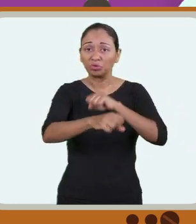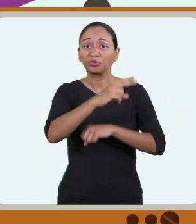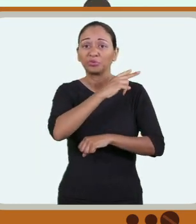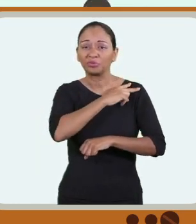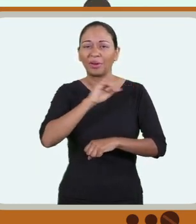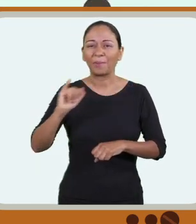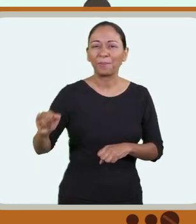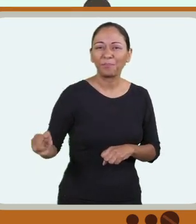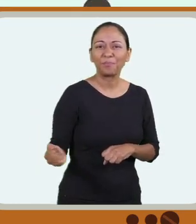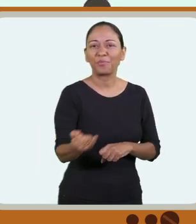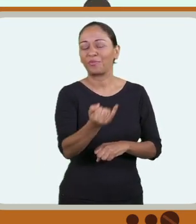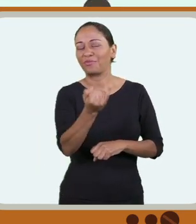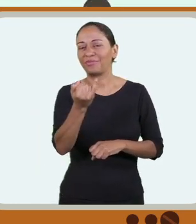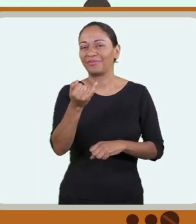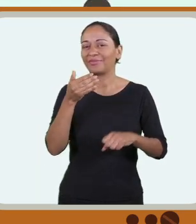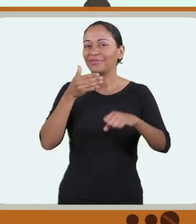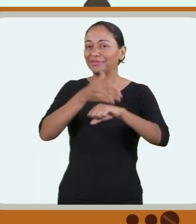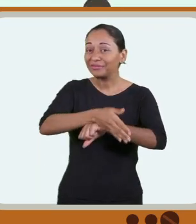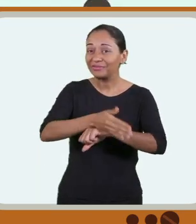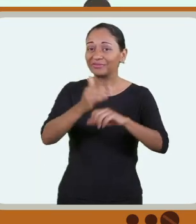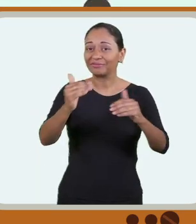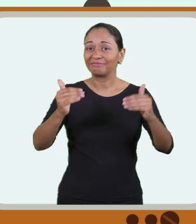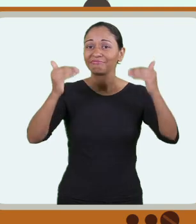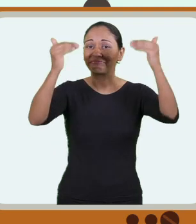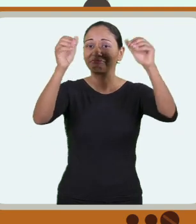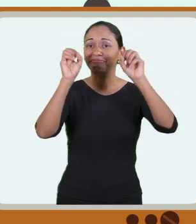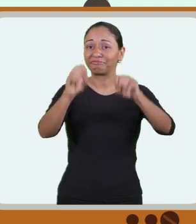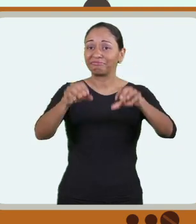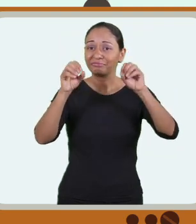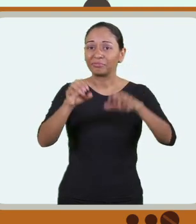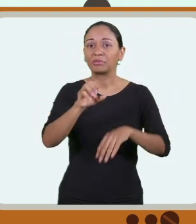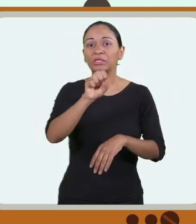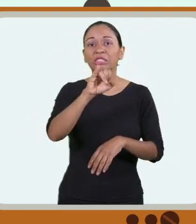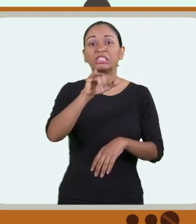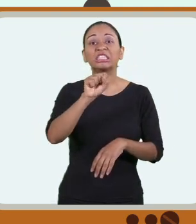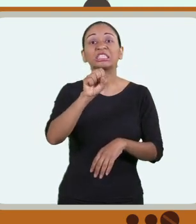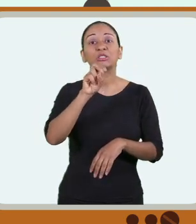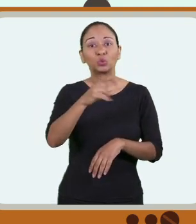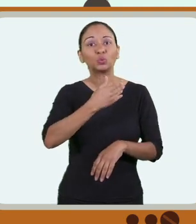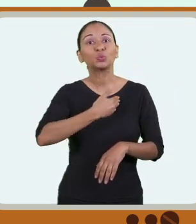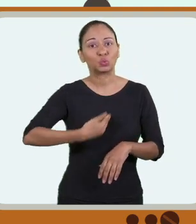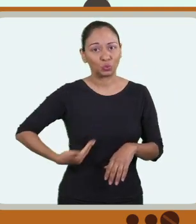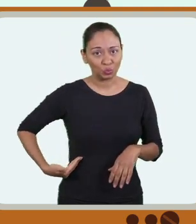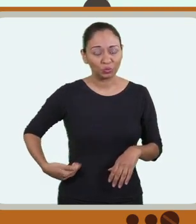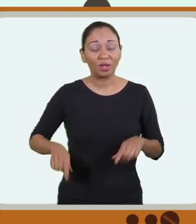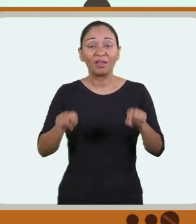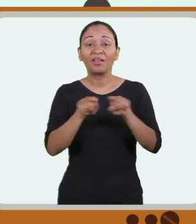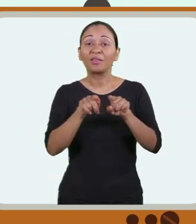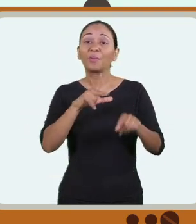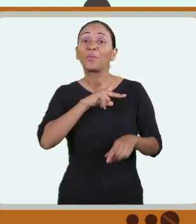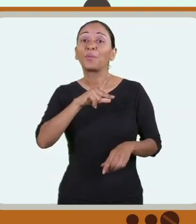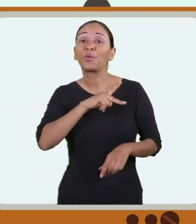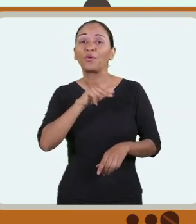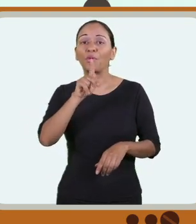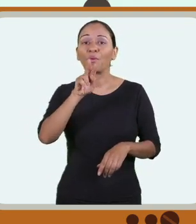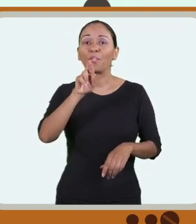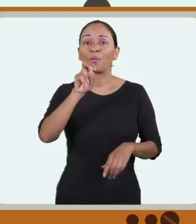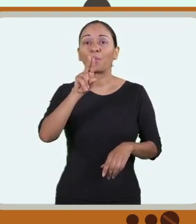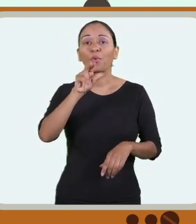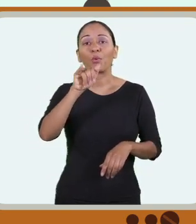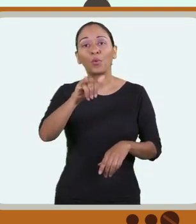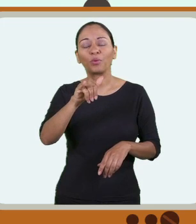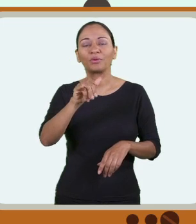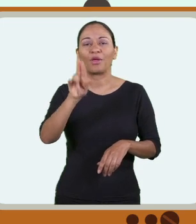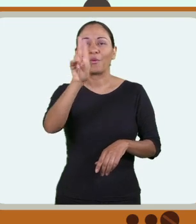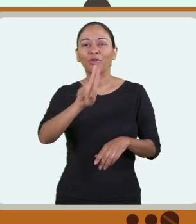E é a grande oportunidade para você ter acesso ao ensino superior público, como o SISU, Sistema de Seleção Unificada, e privado, como o ProUni,